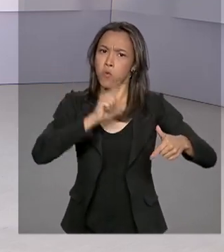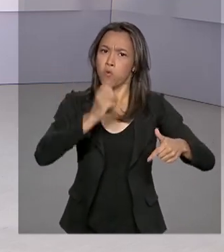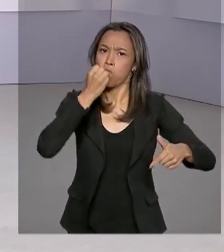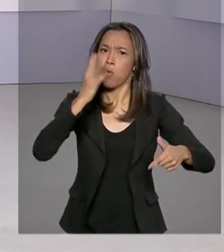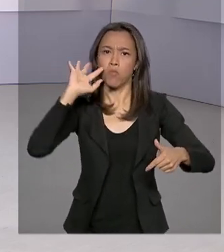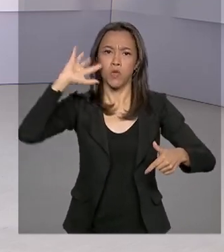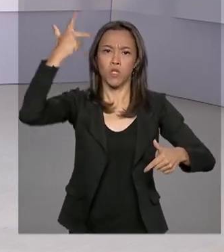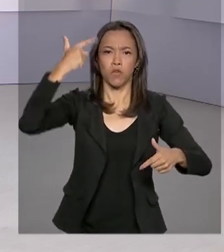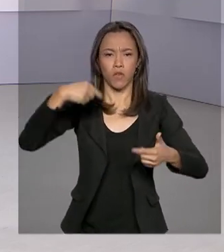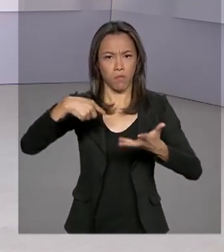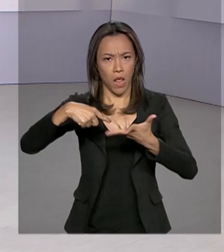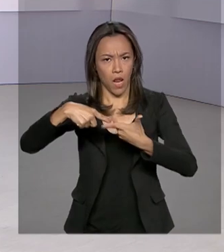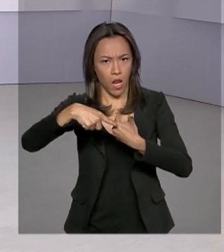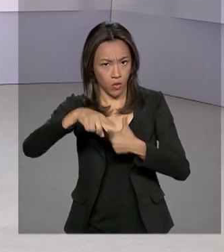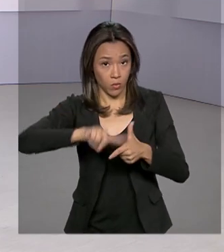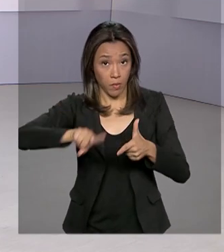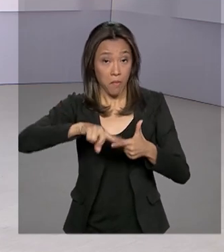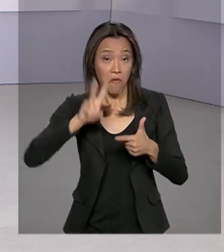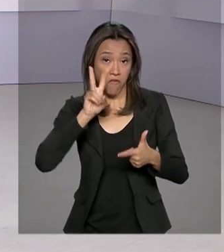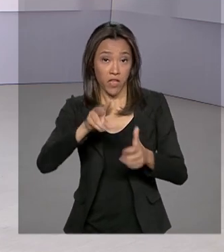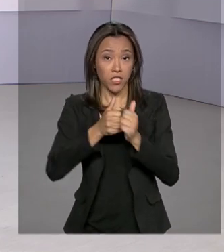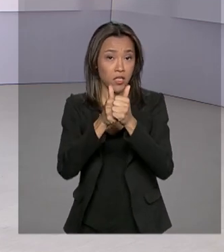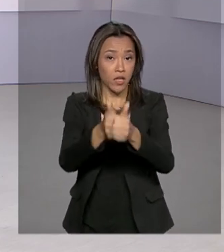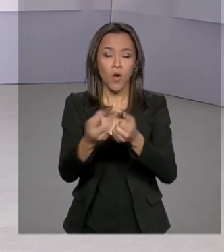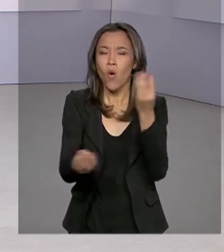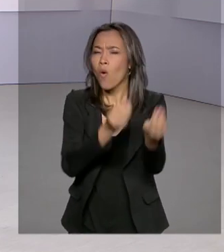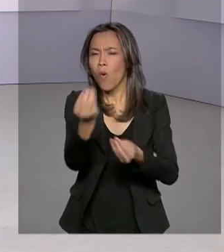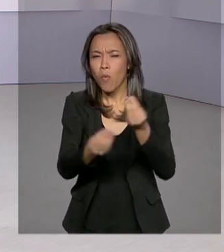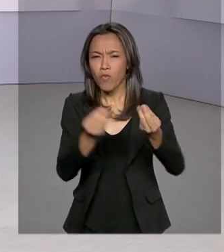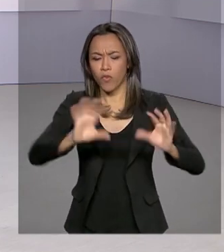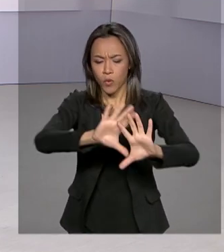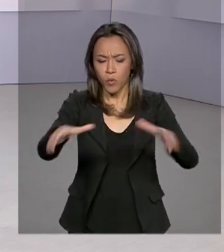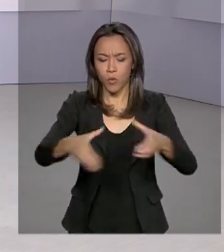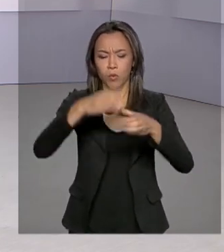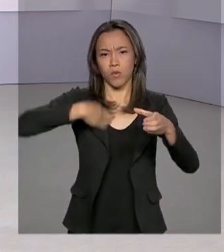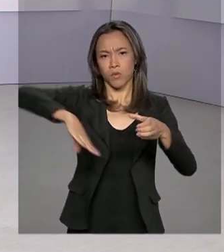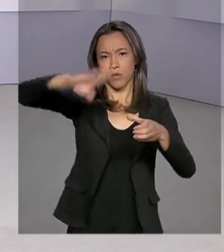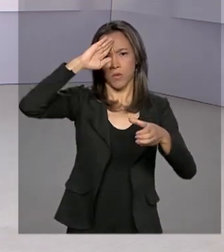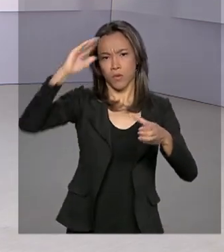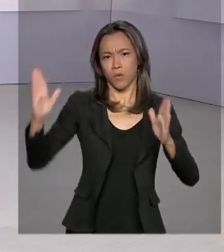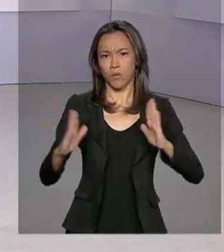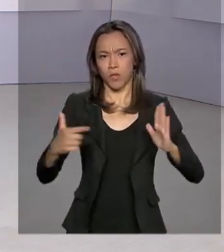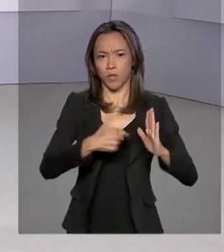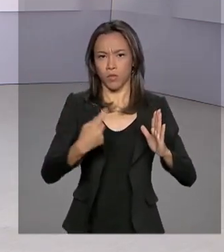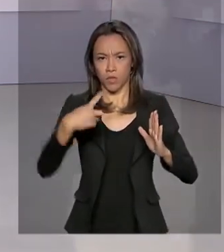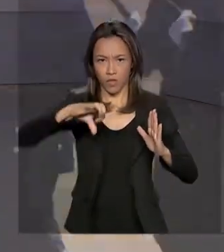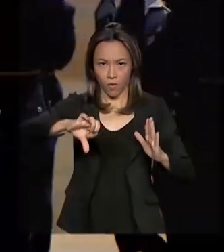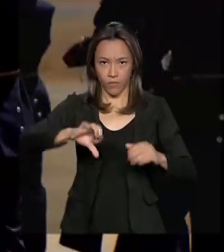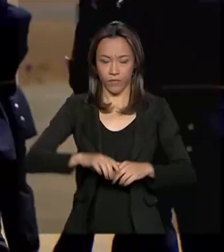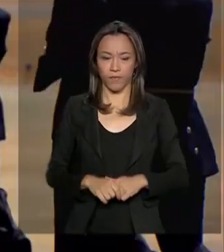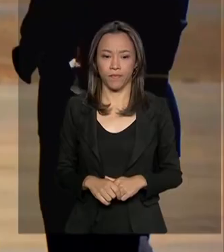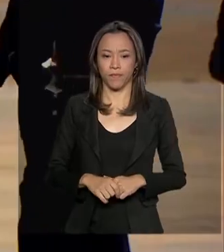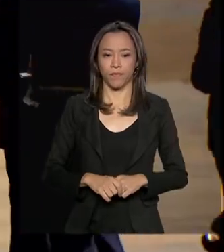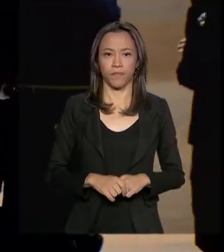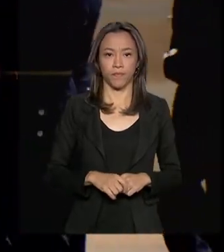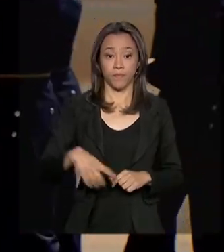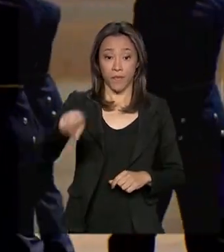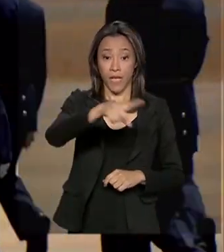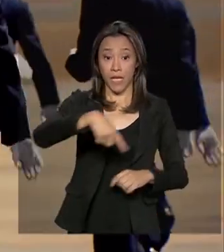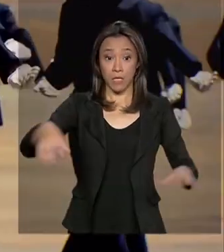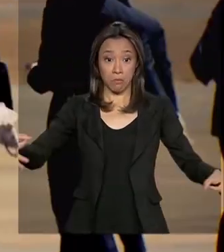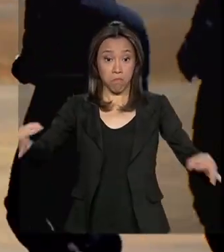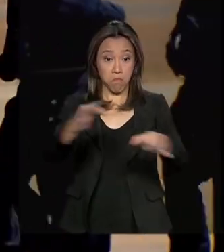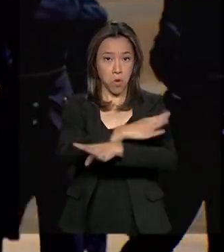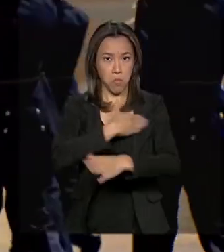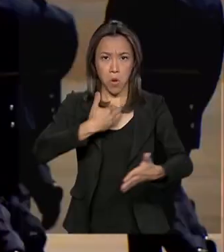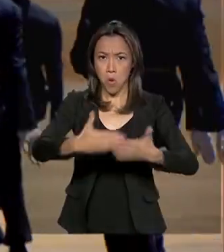soluções. Confira agora as iniciativas das Forças Armadas em 2019. Prontos para